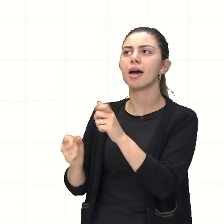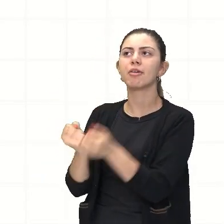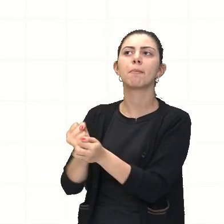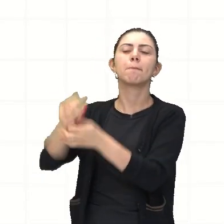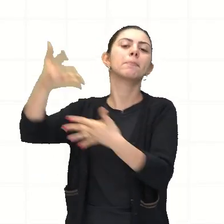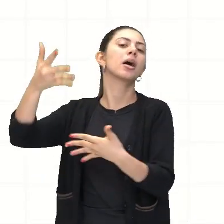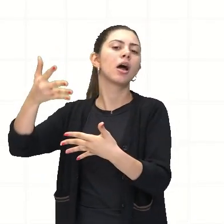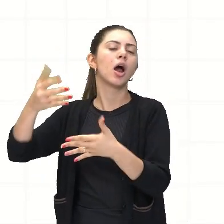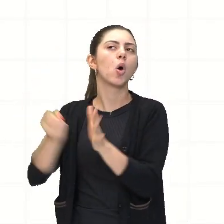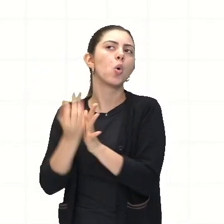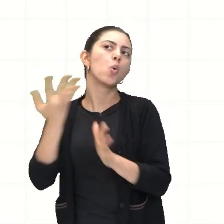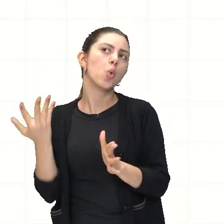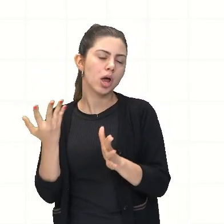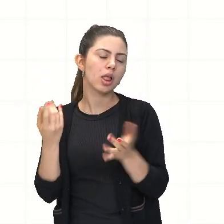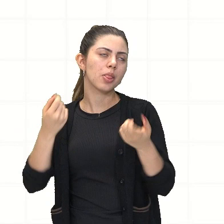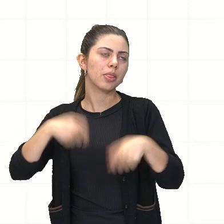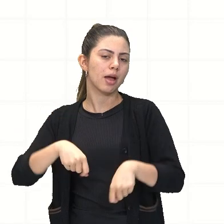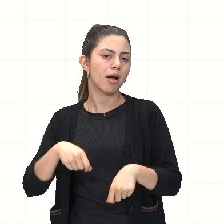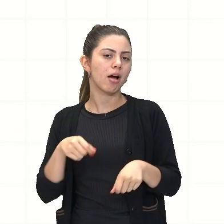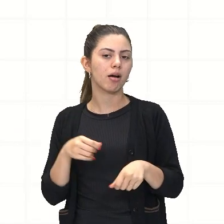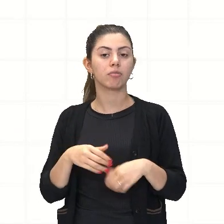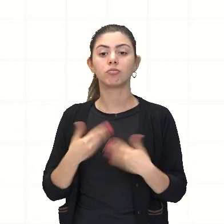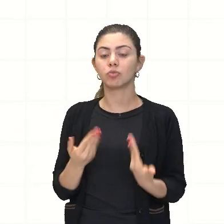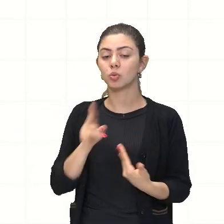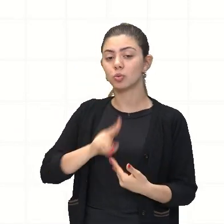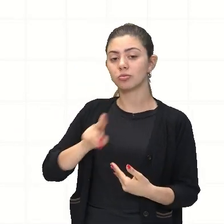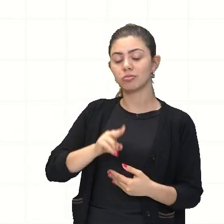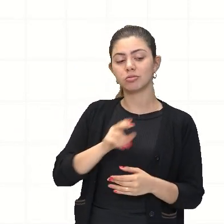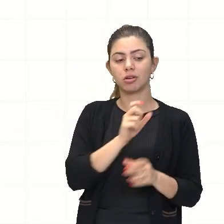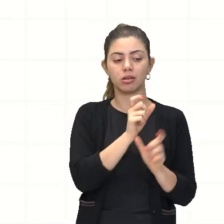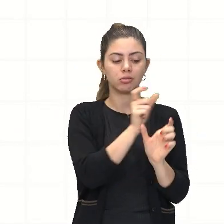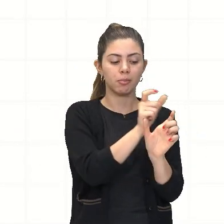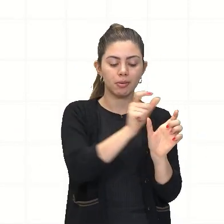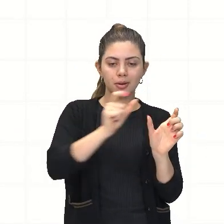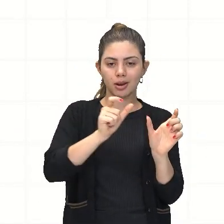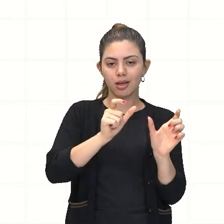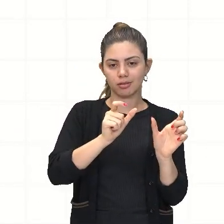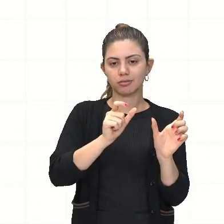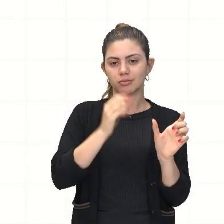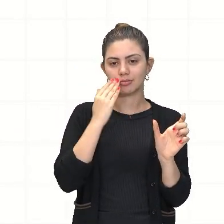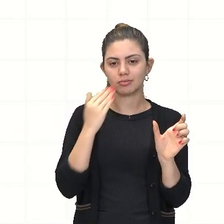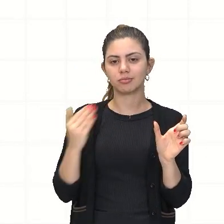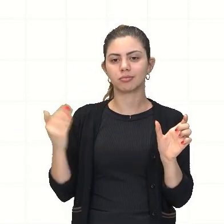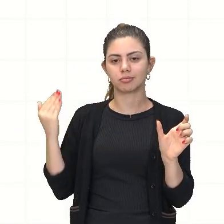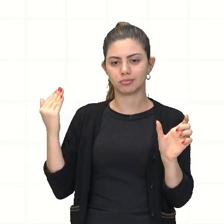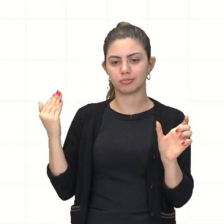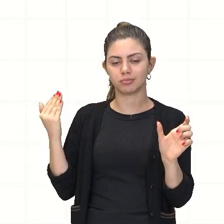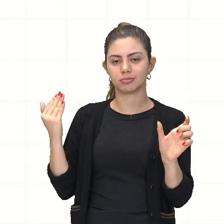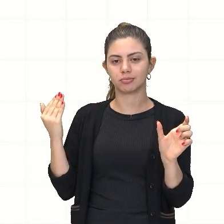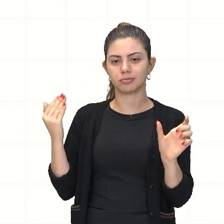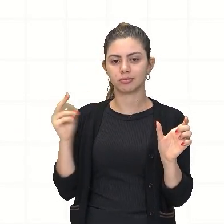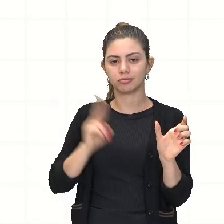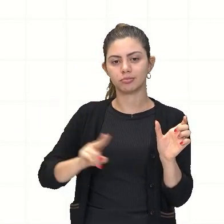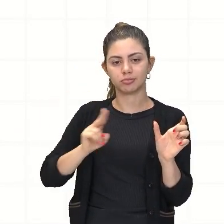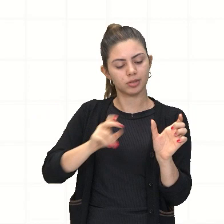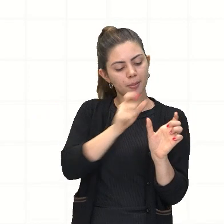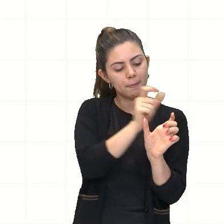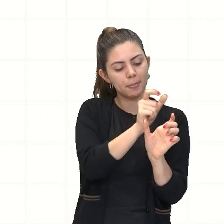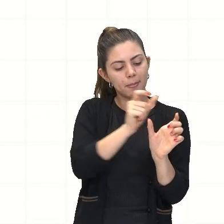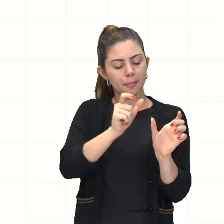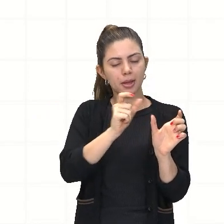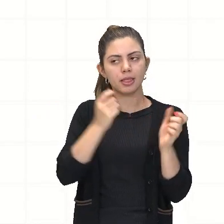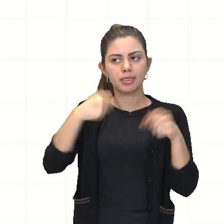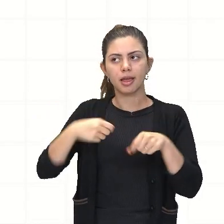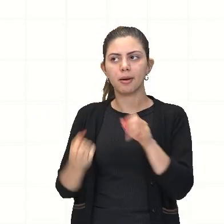posso escrever utilizando todas as letras, certo? Todas as letras